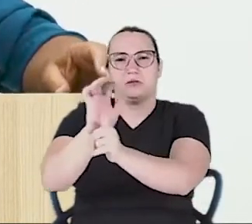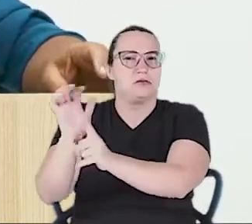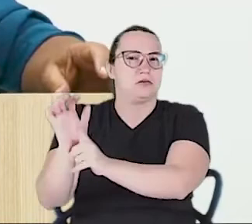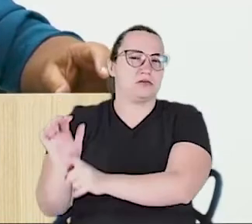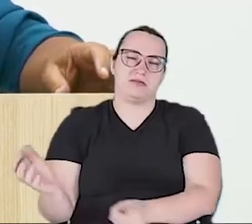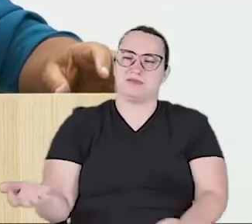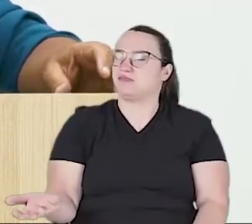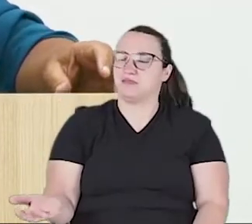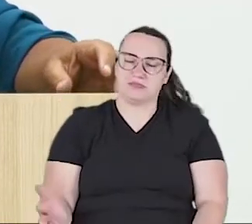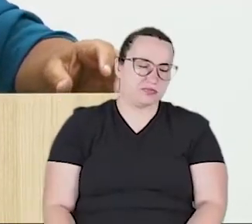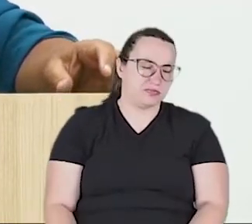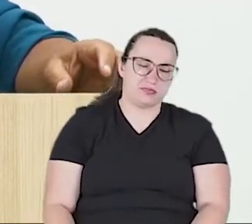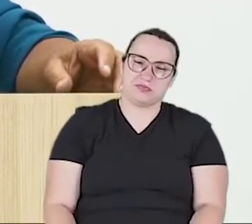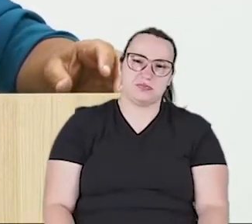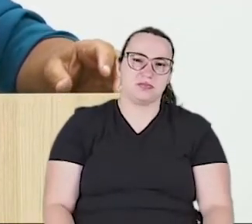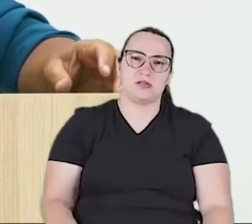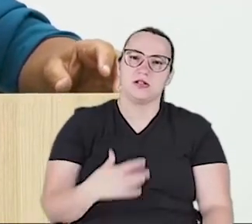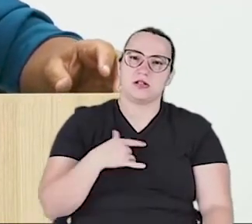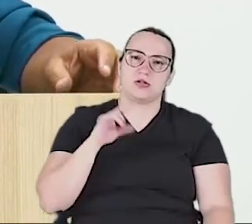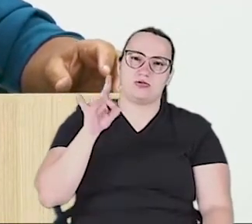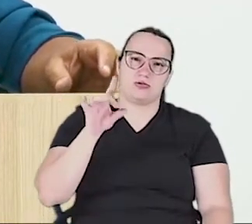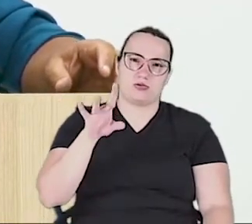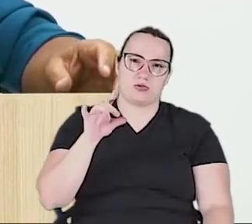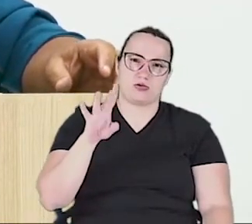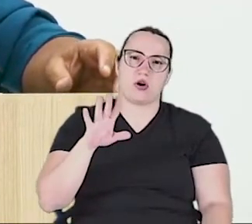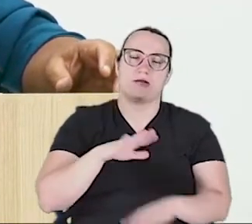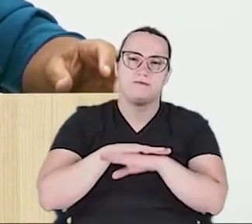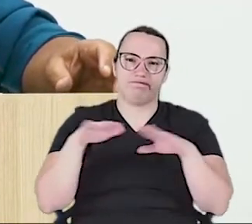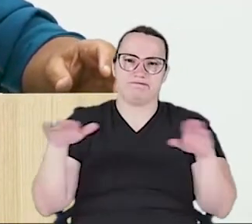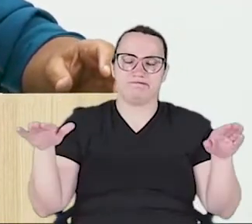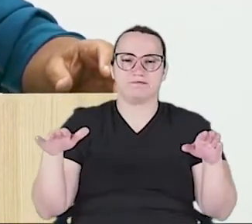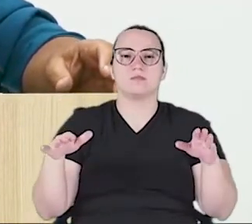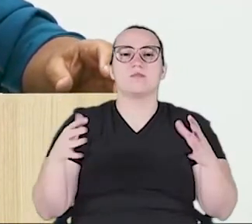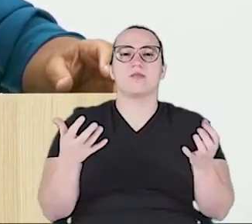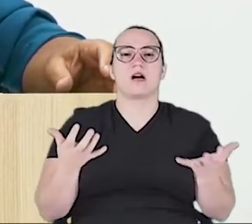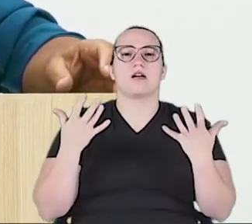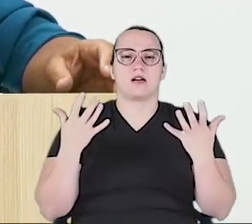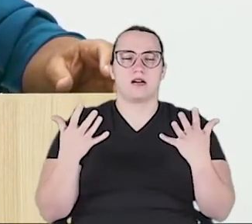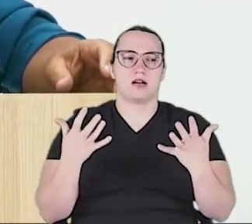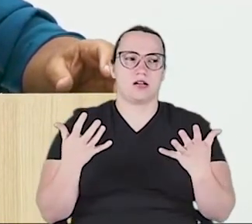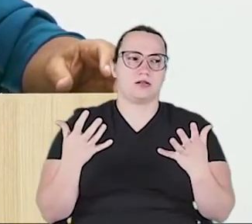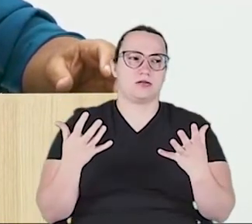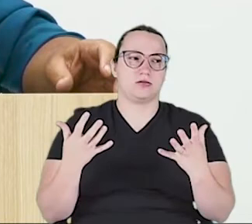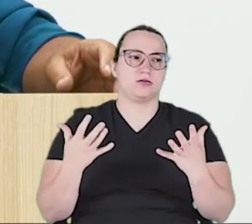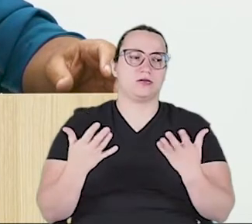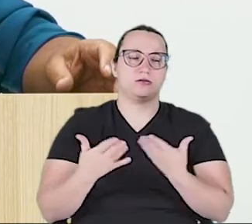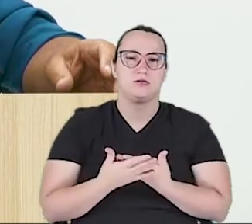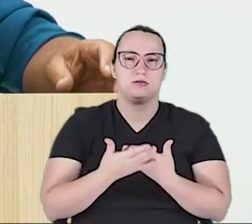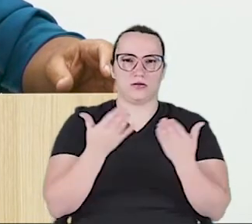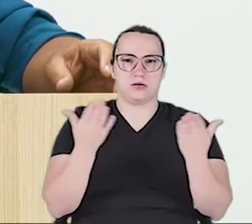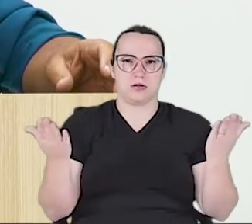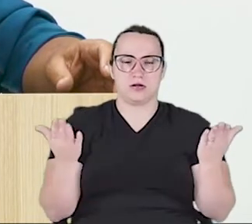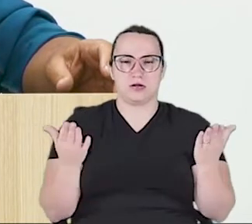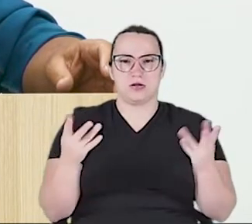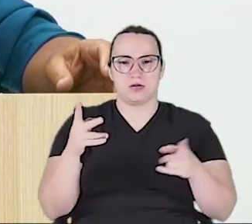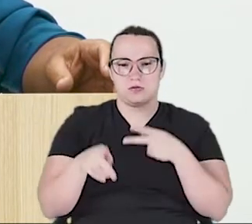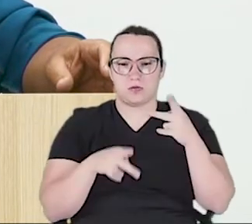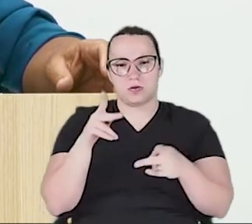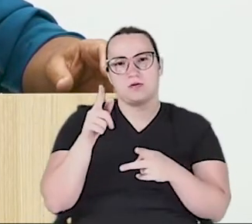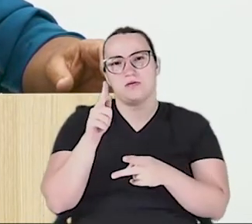Então é isso que eu tinha para o momento e quero contar com o povo guairense